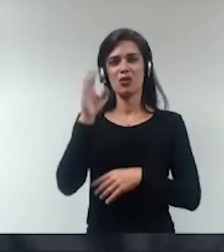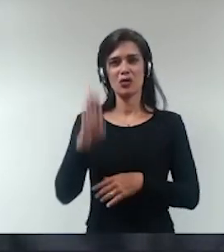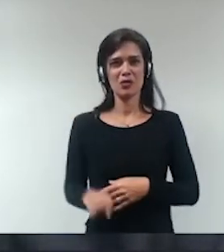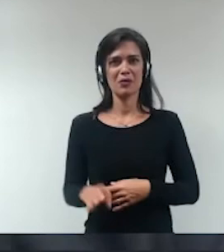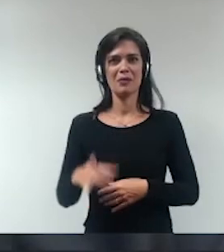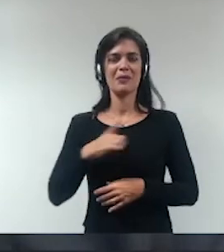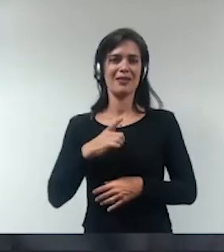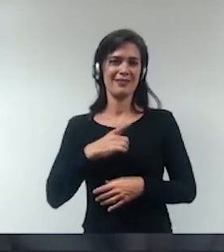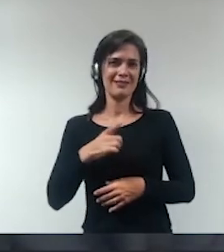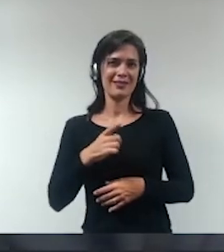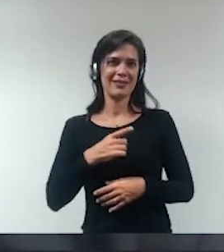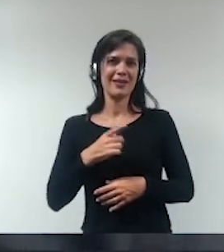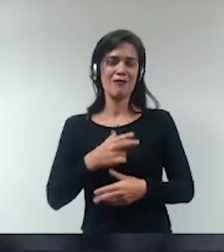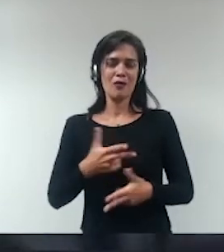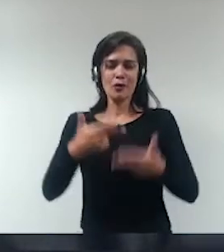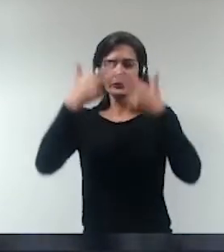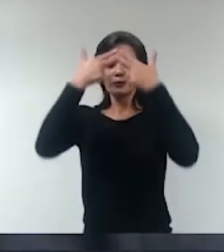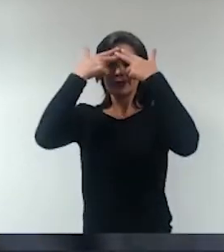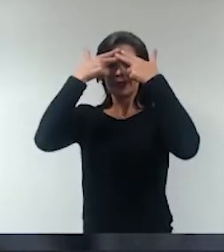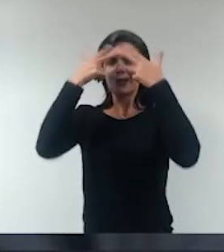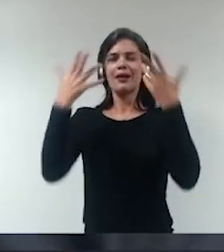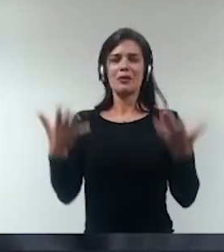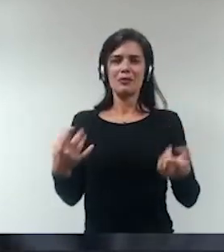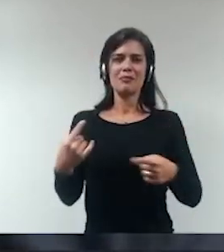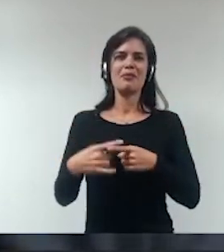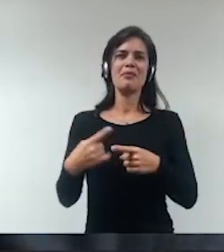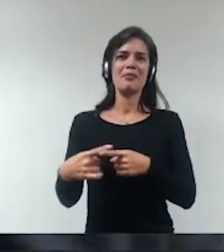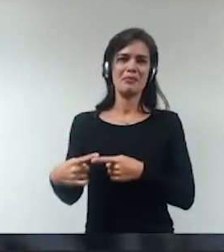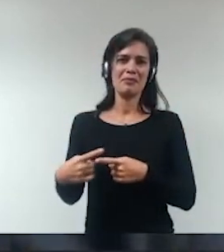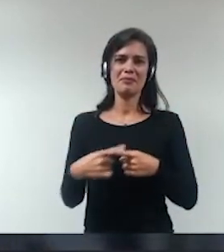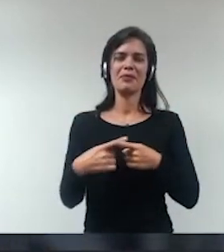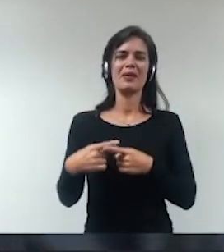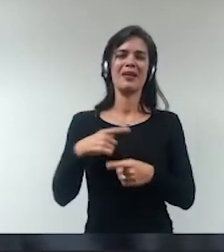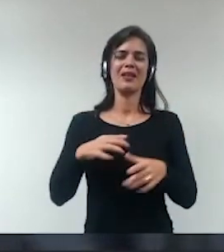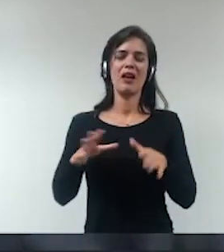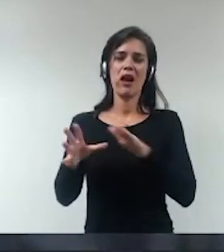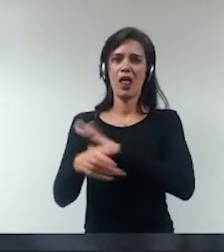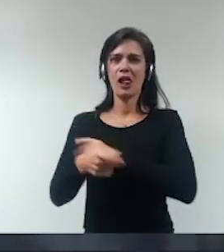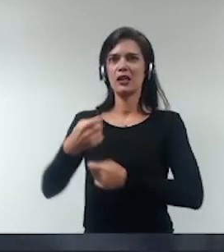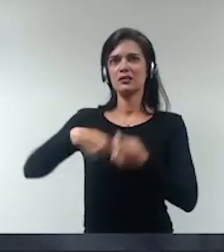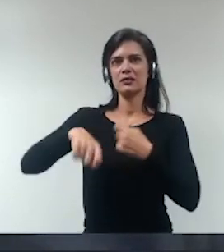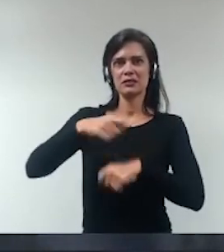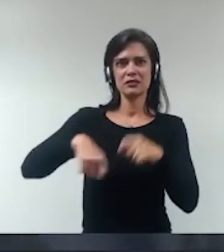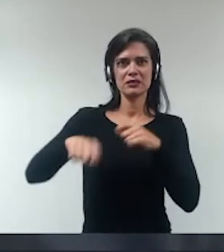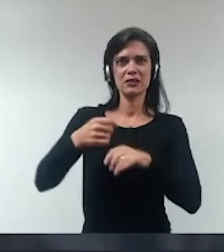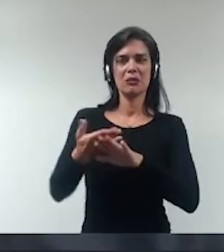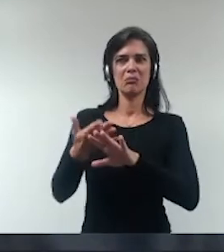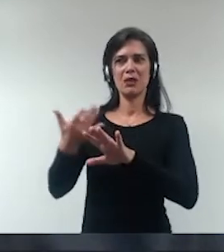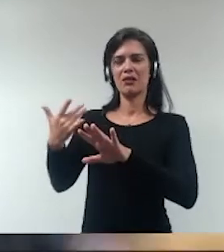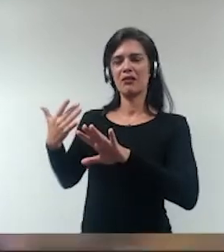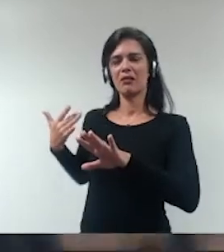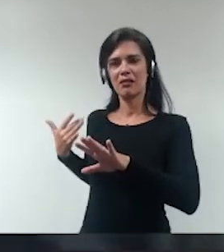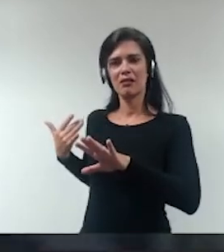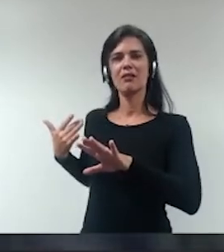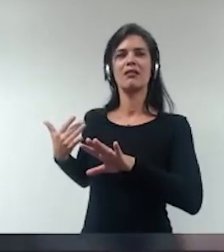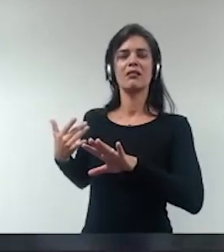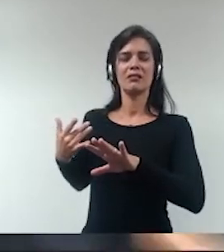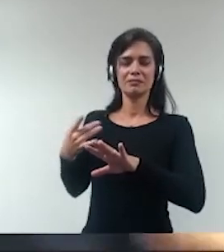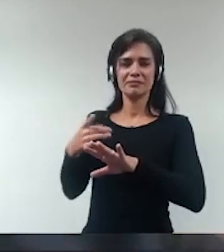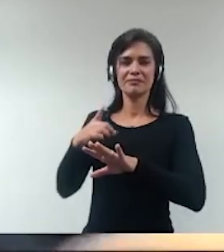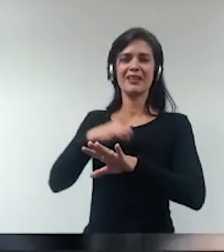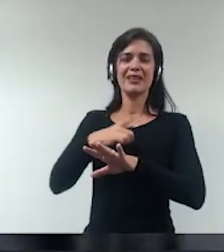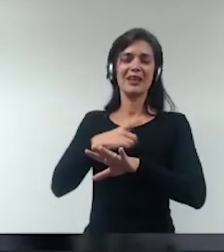trauma que passamos com o desnudamento da estrutura endêmica de corrupção nos últimos governos federais houve